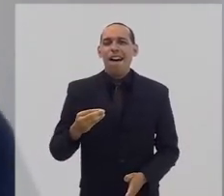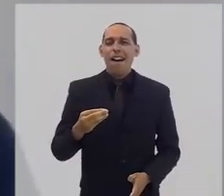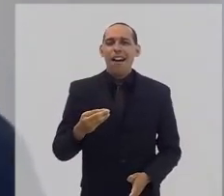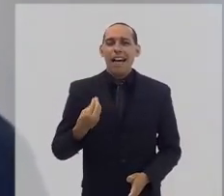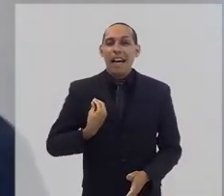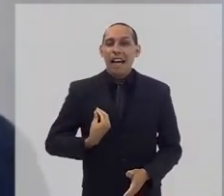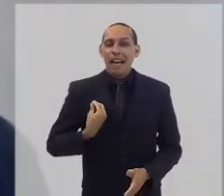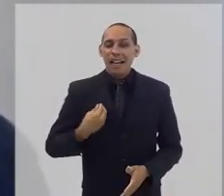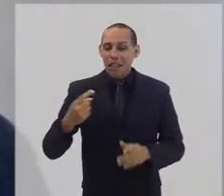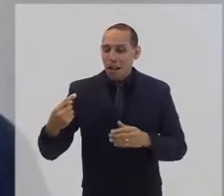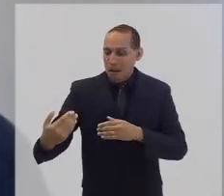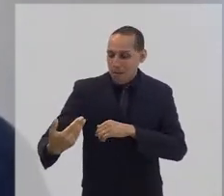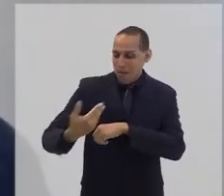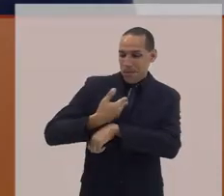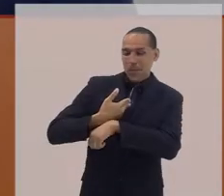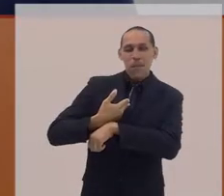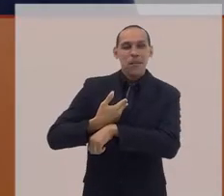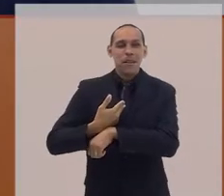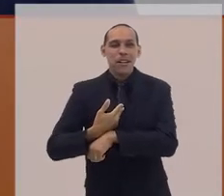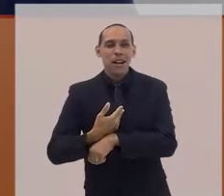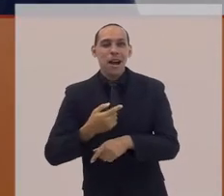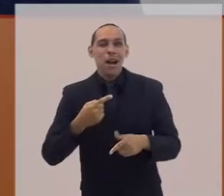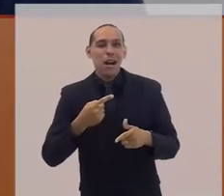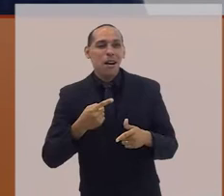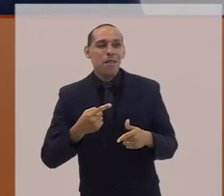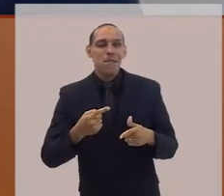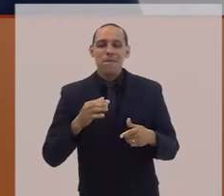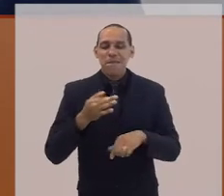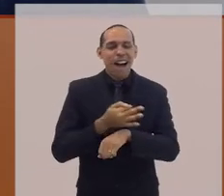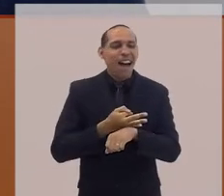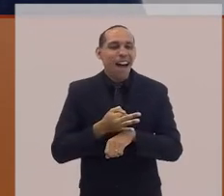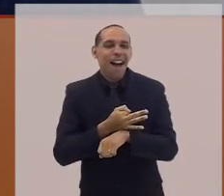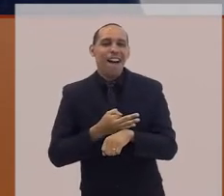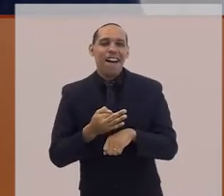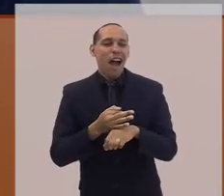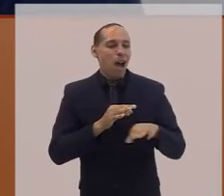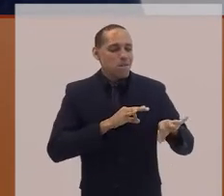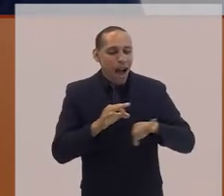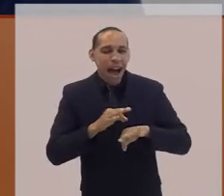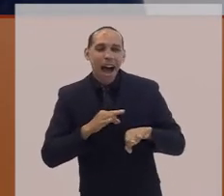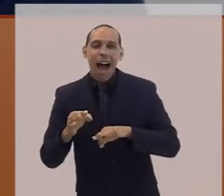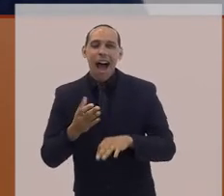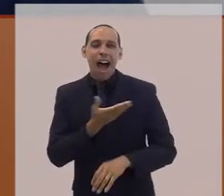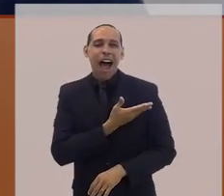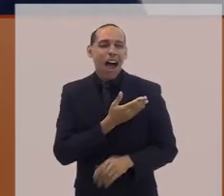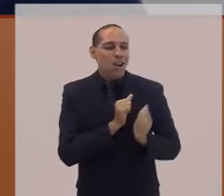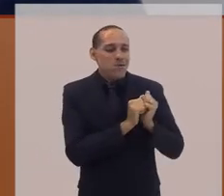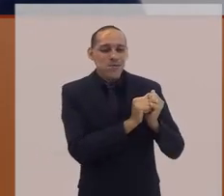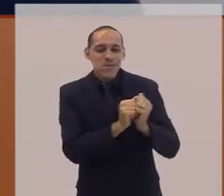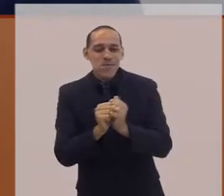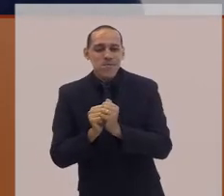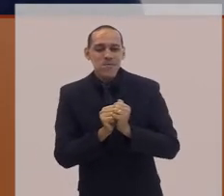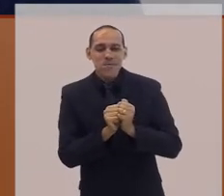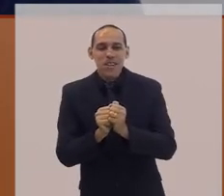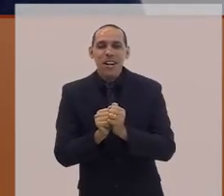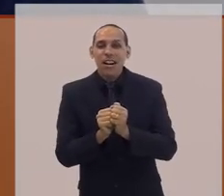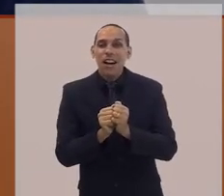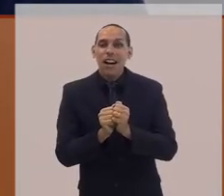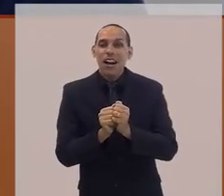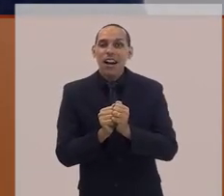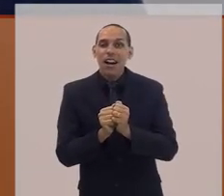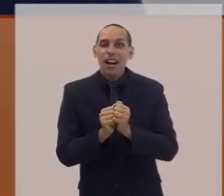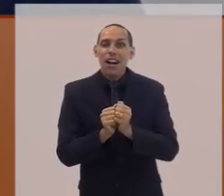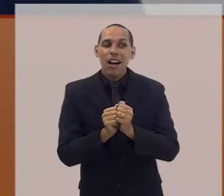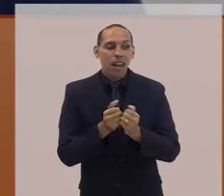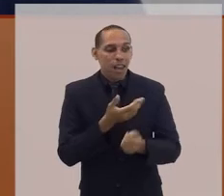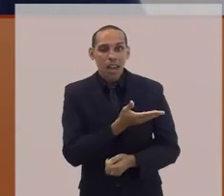adolescente, junto com os amigos, eu fui muito socorrido e acolhido. Primeiro pela minha família, especialmente a